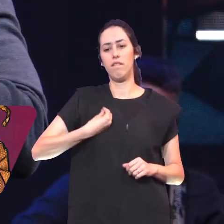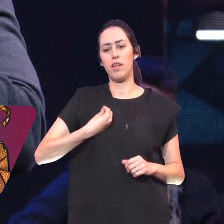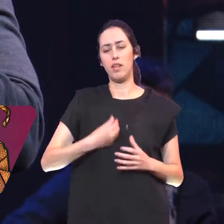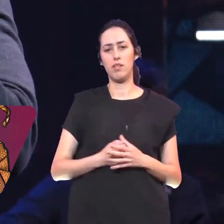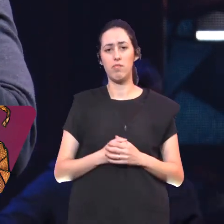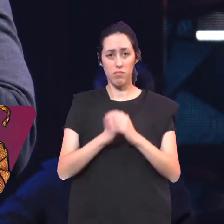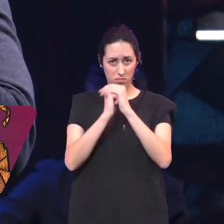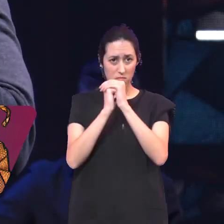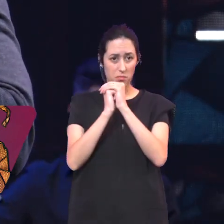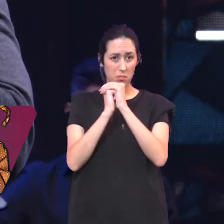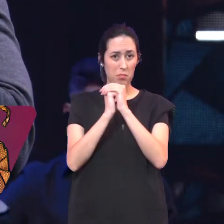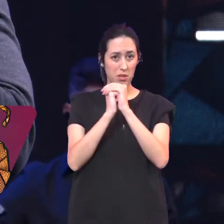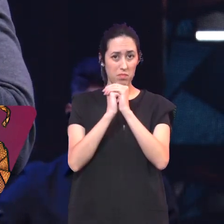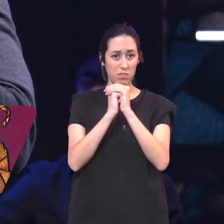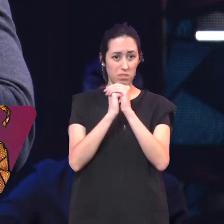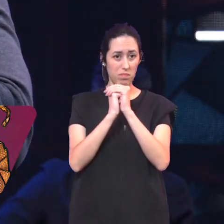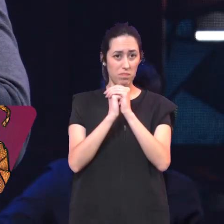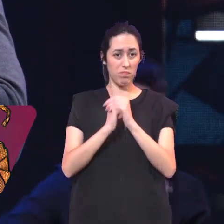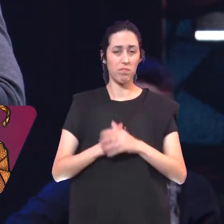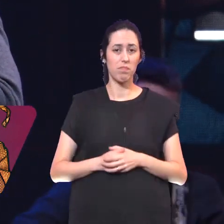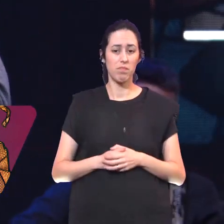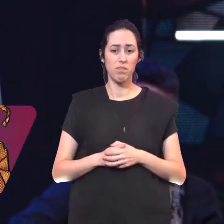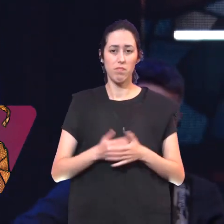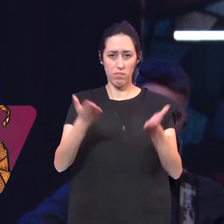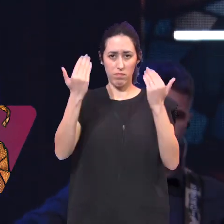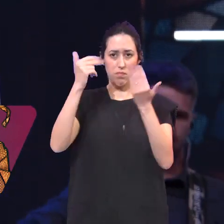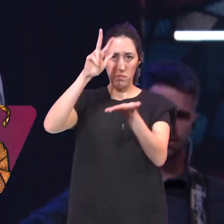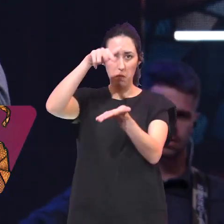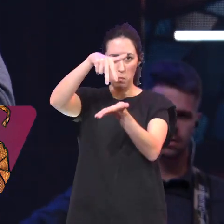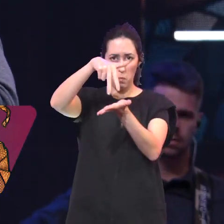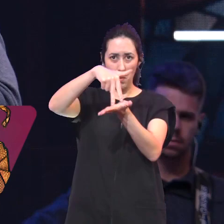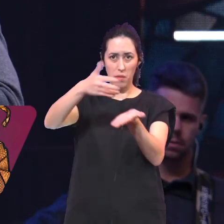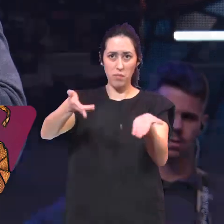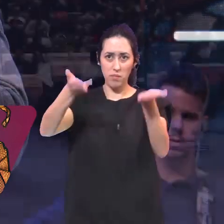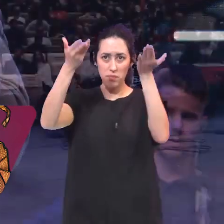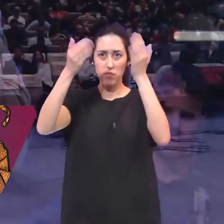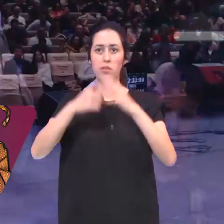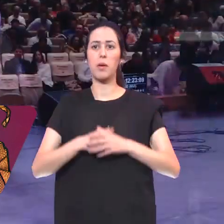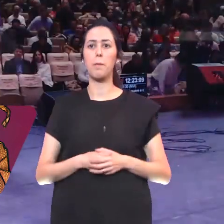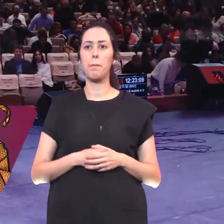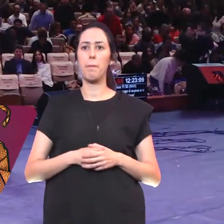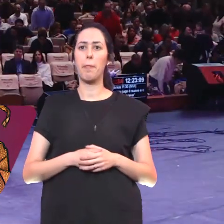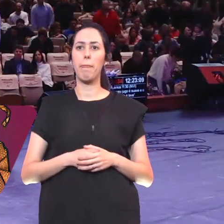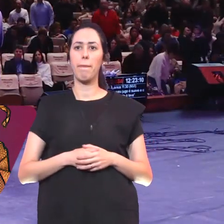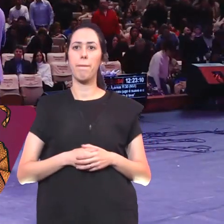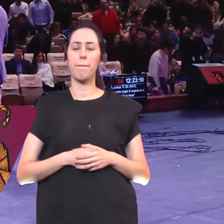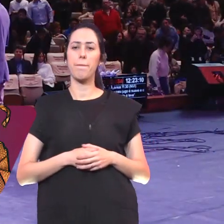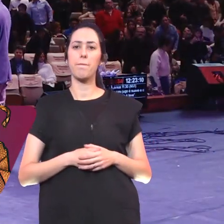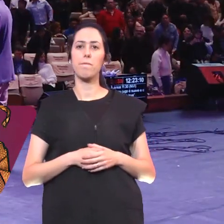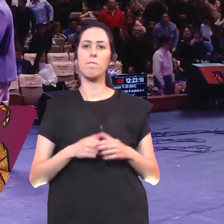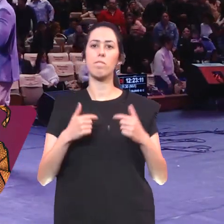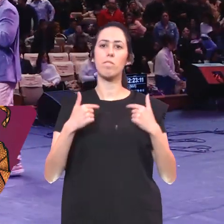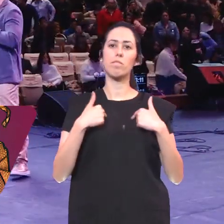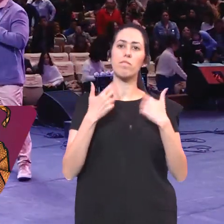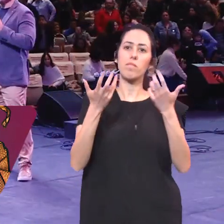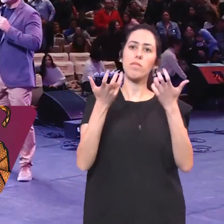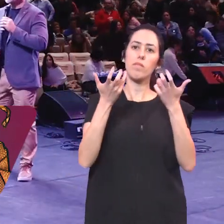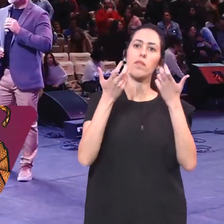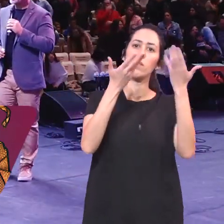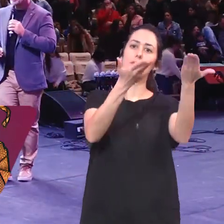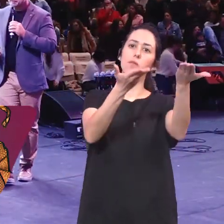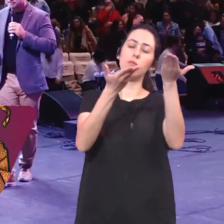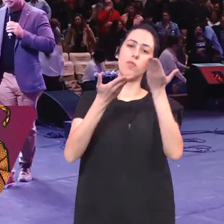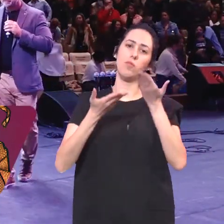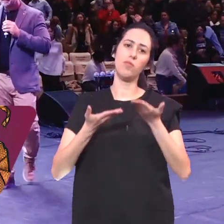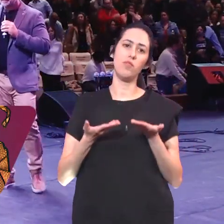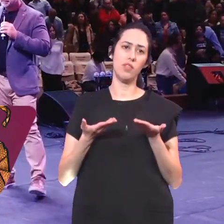Amém Vamos ficar em pé Eu quero fazer A você O convite De Jesus